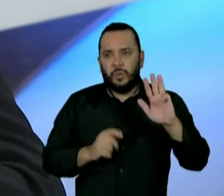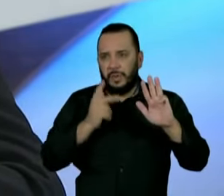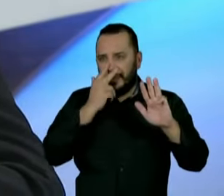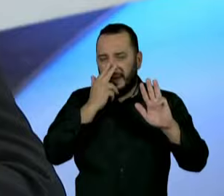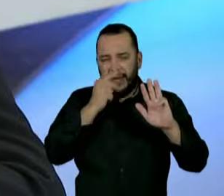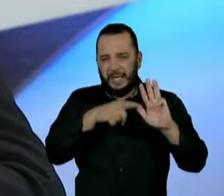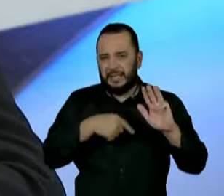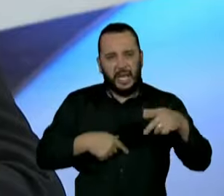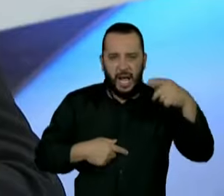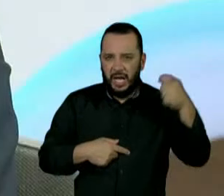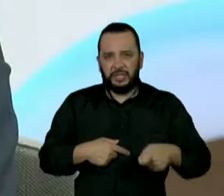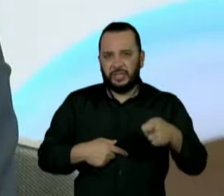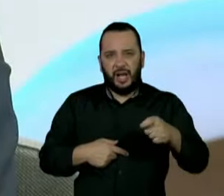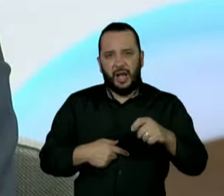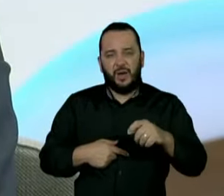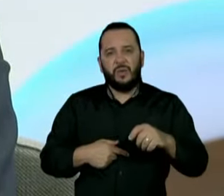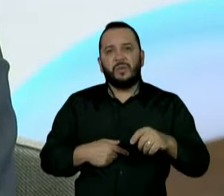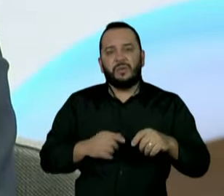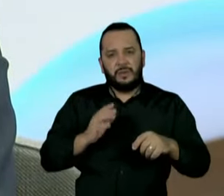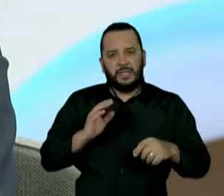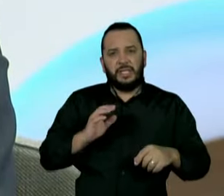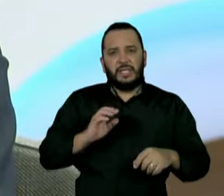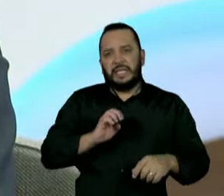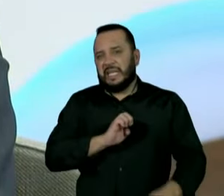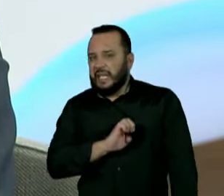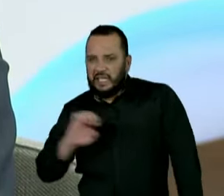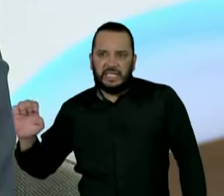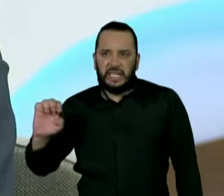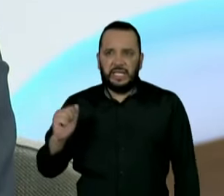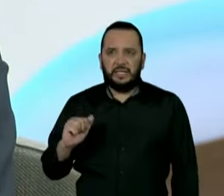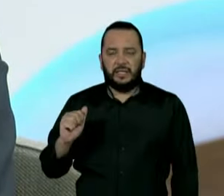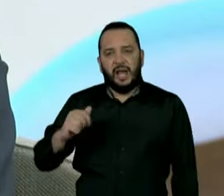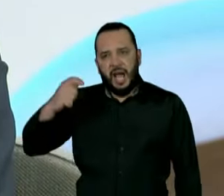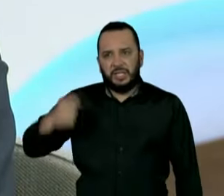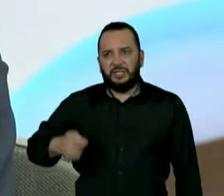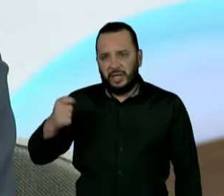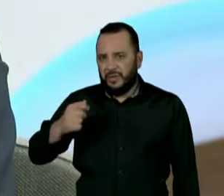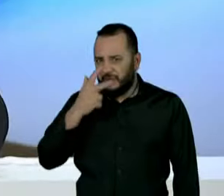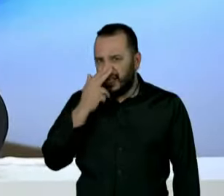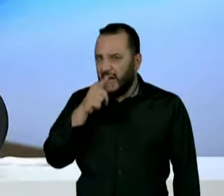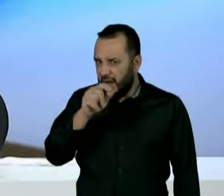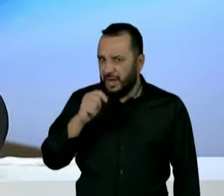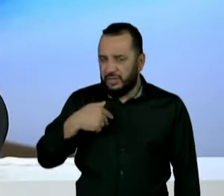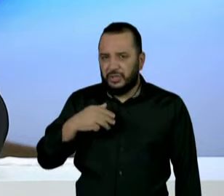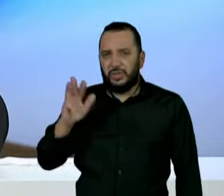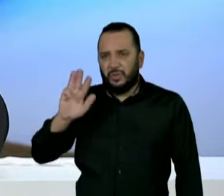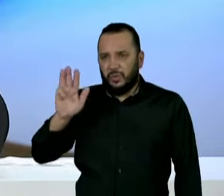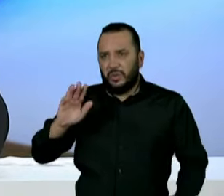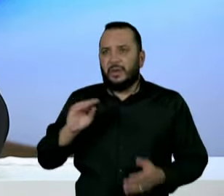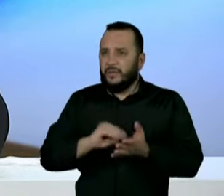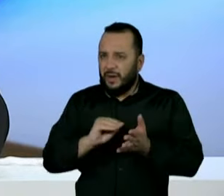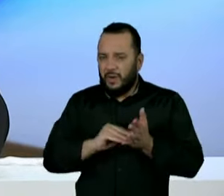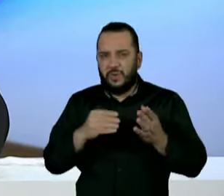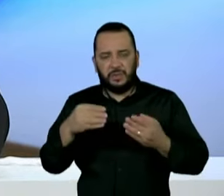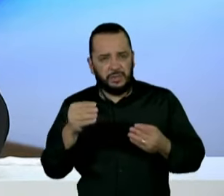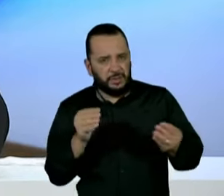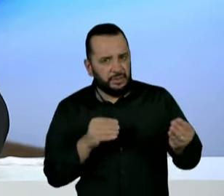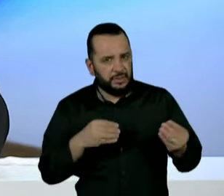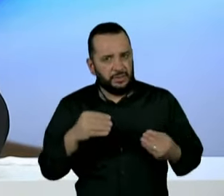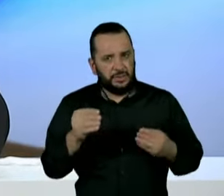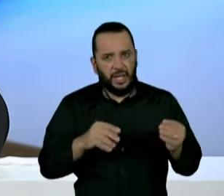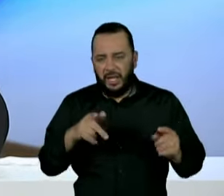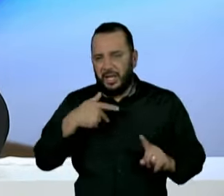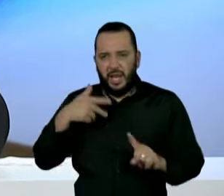programa radical demais. O senhor acha que o ex-presidente Lula está radical demais, que falta moderação nos